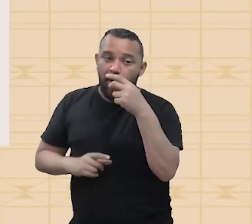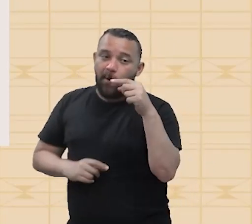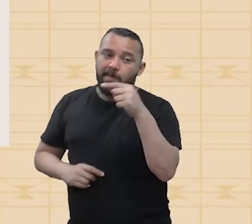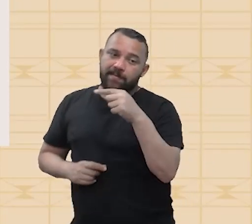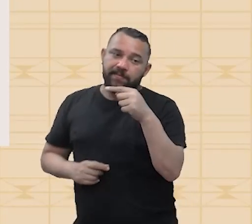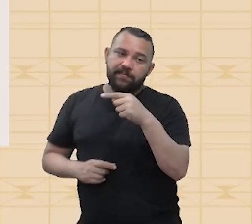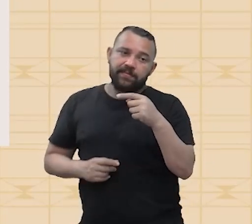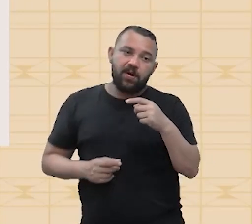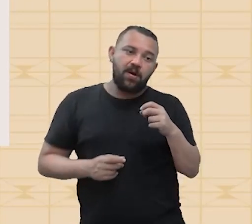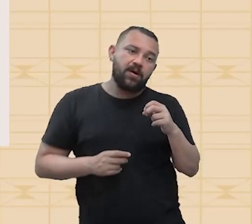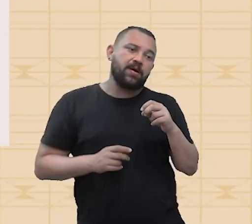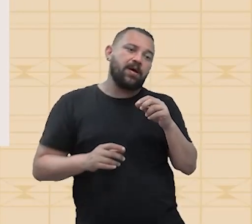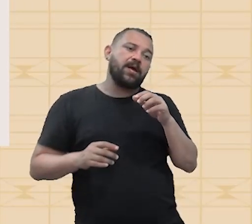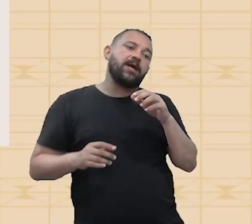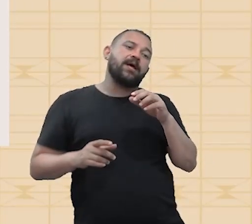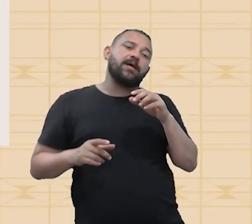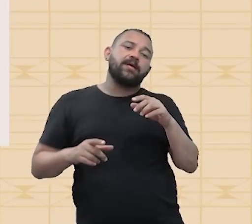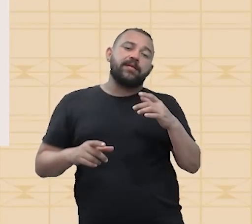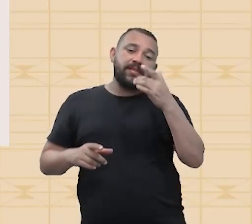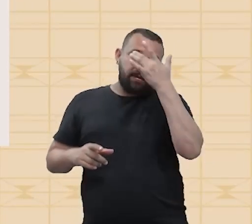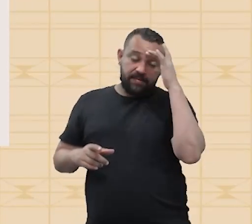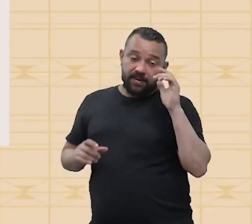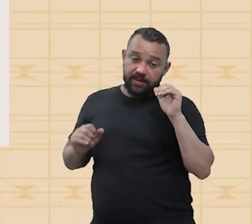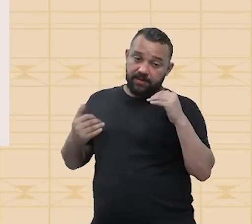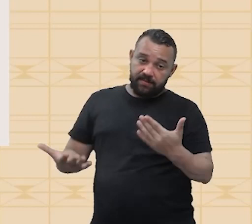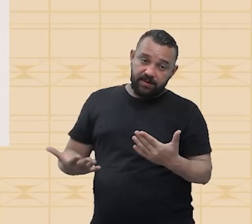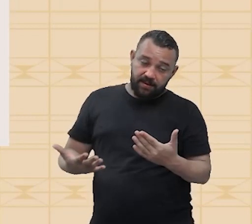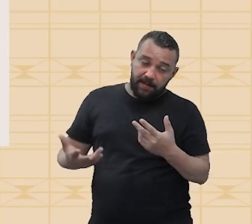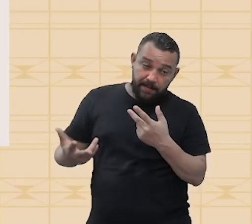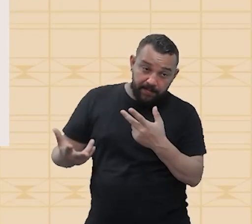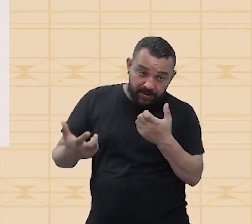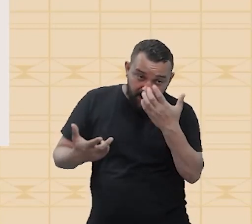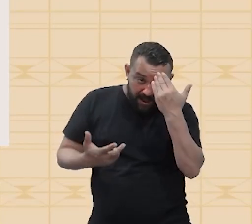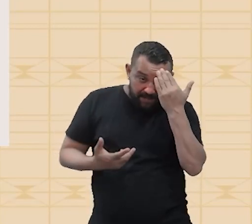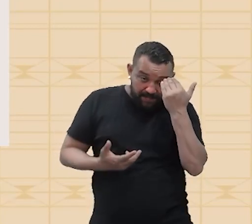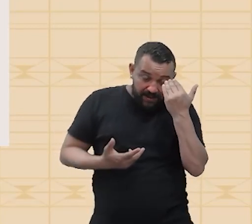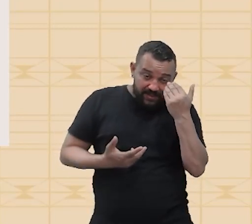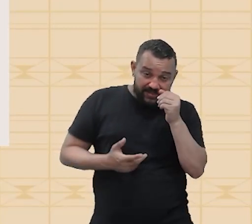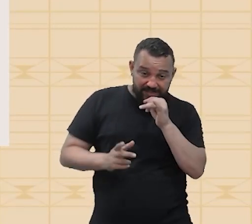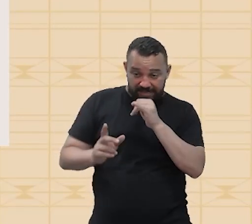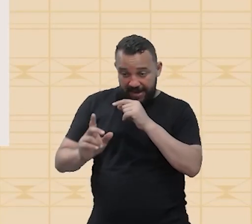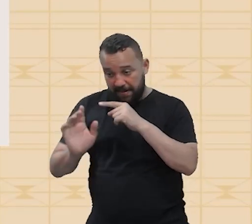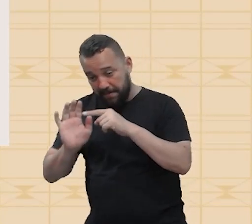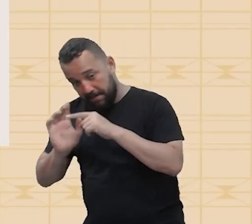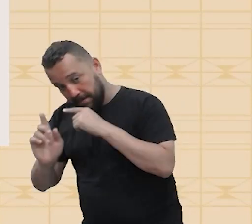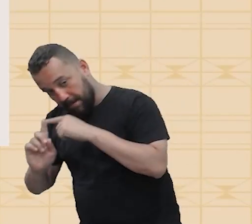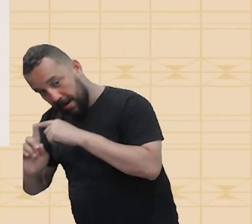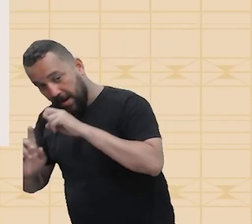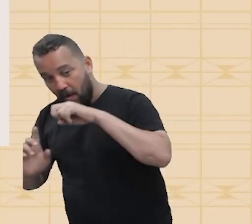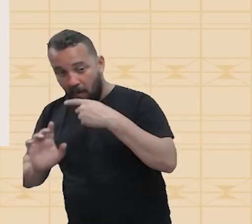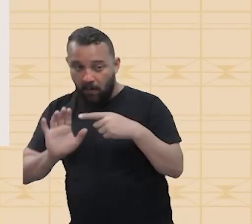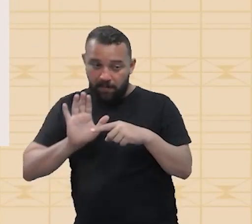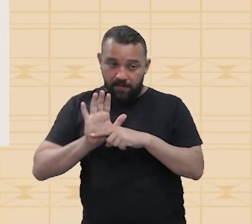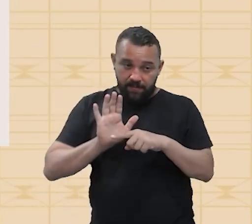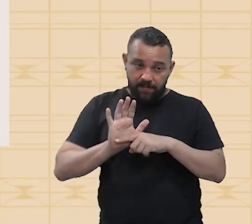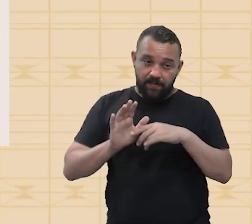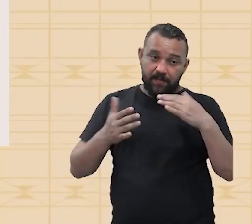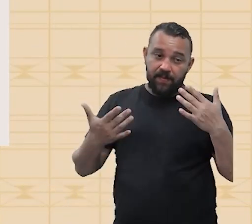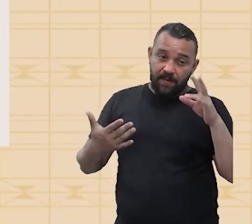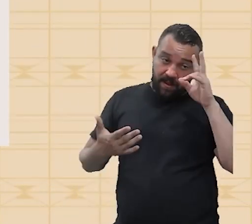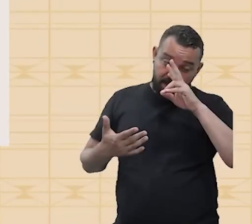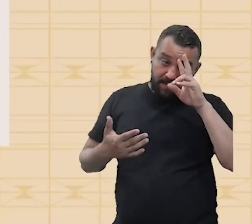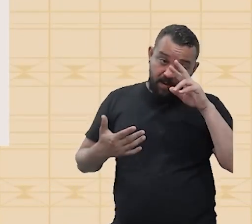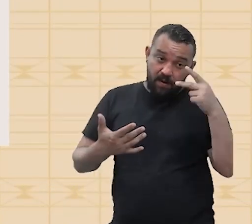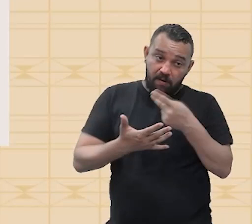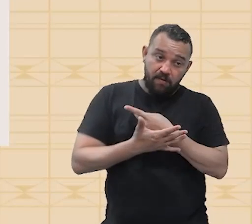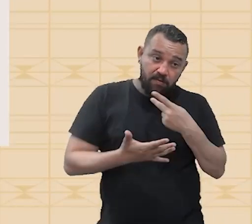observador e mais ou menos da fonte. Para você saber se é mais ou menos, basta você lembrar o que acontece com